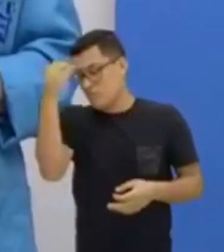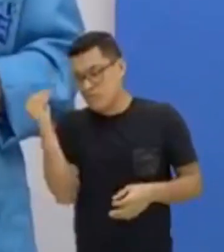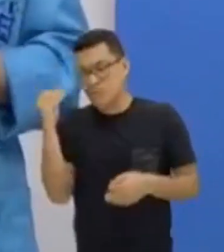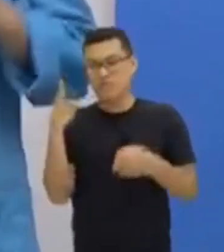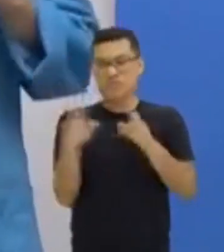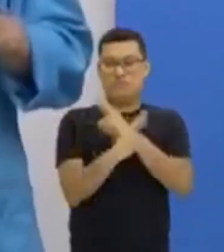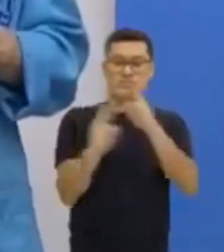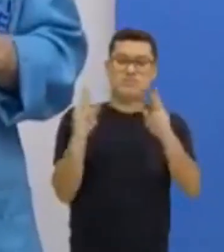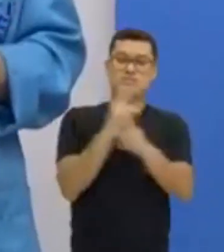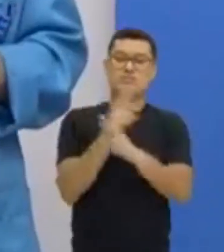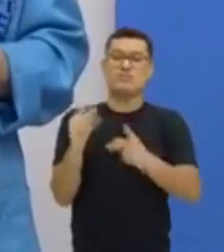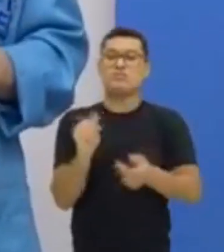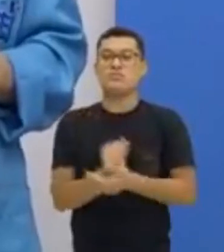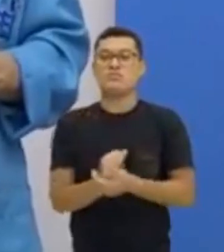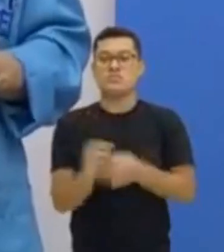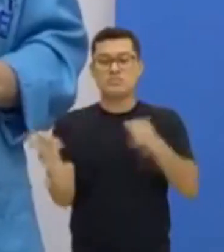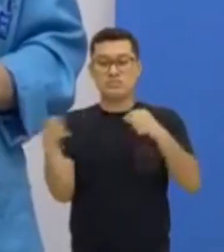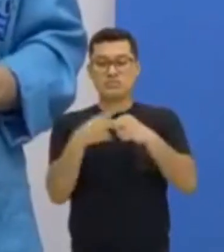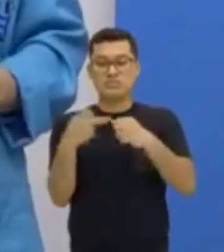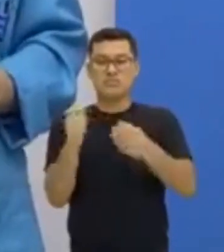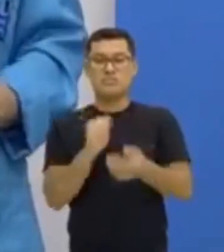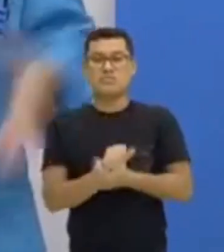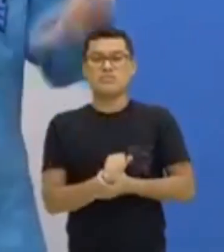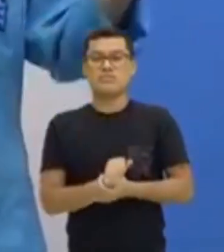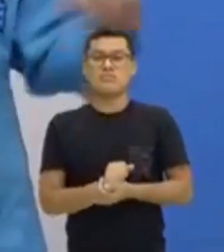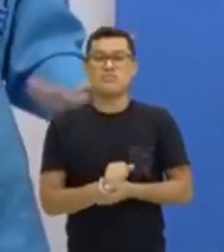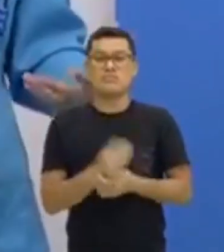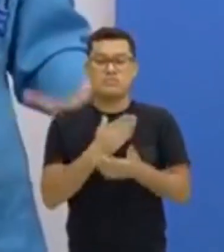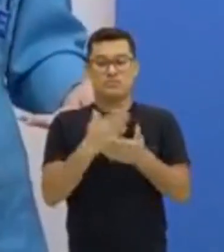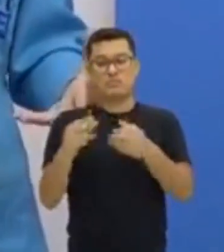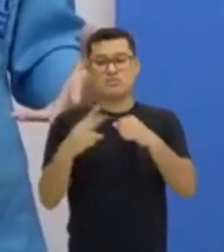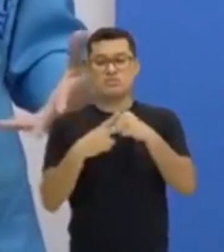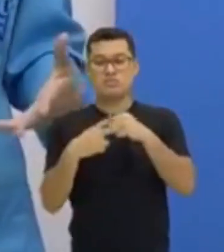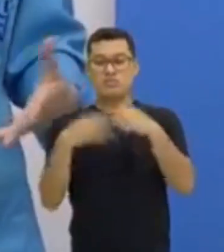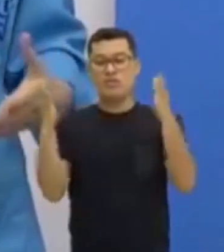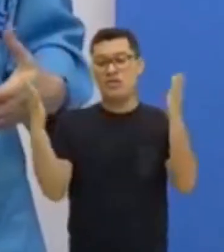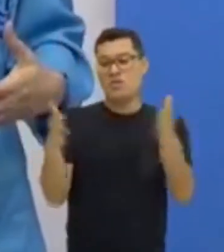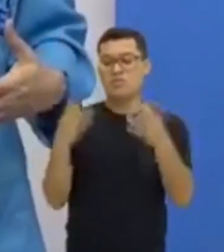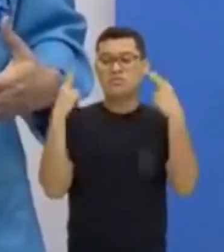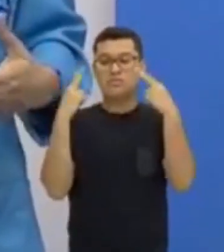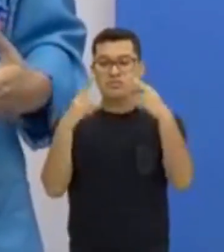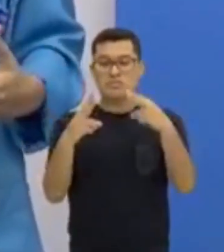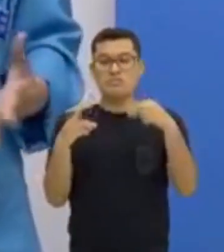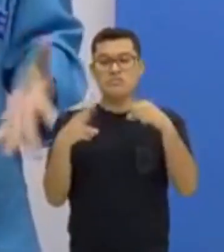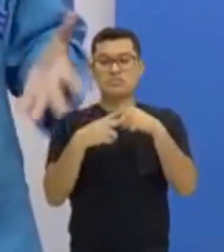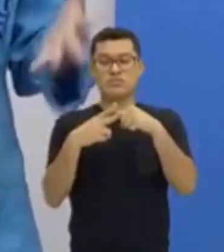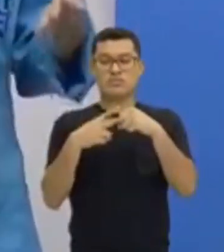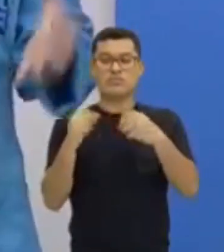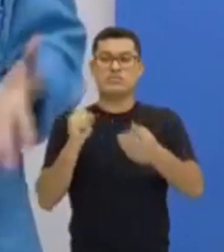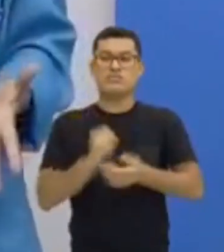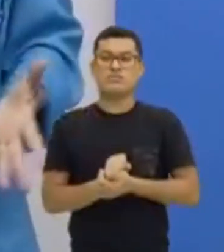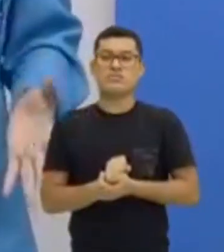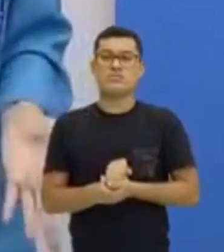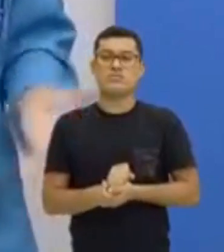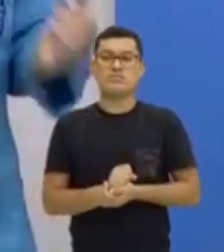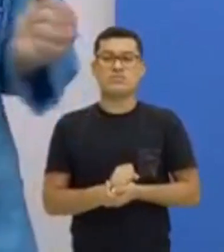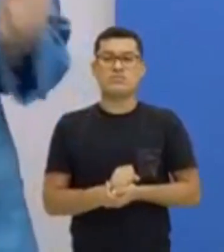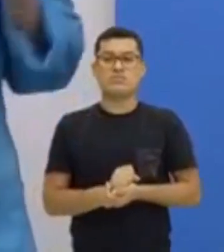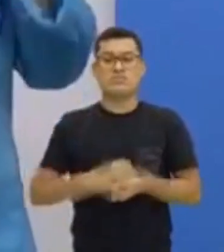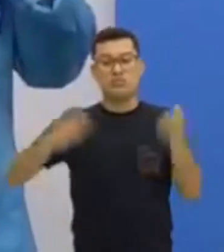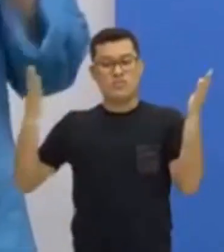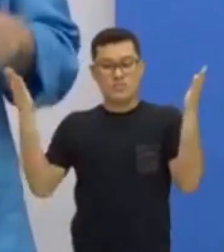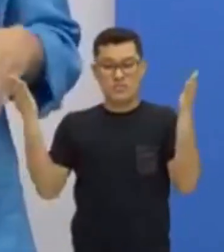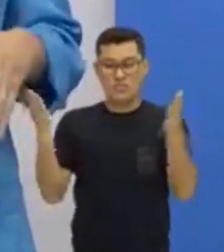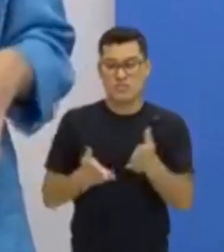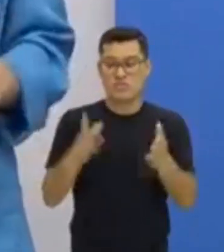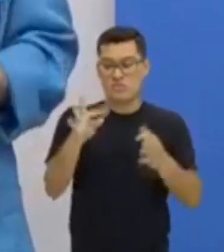relação desses pronomes vão ser com os verbos. E hoje, a gente vai ver os verbos na forma do presente, e o